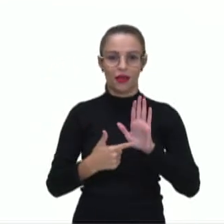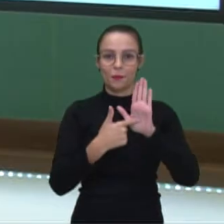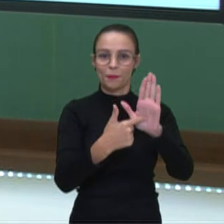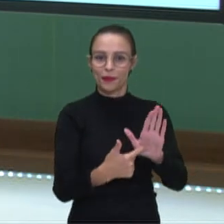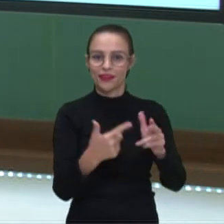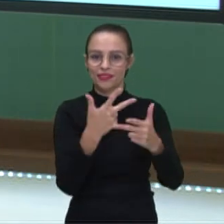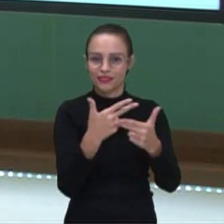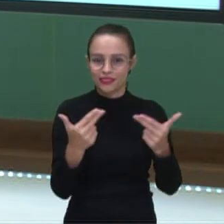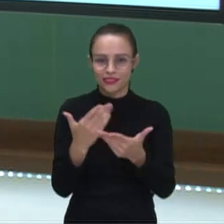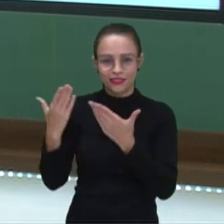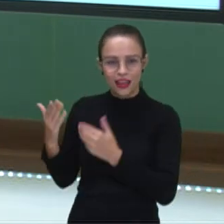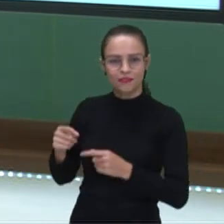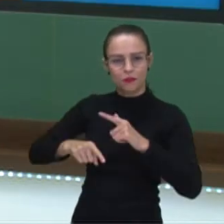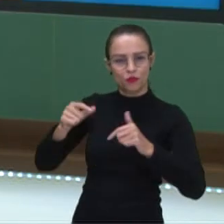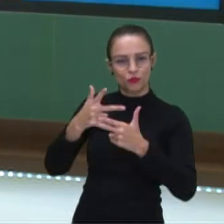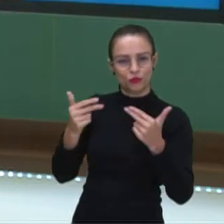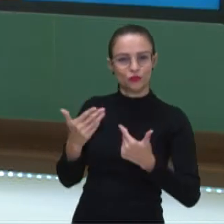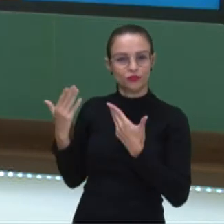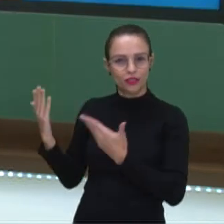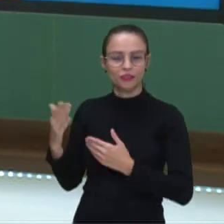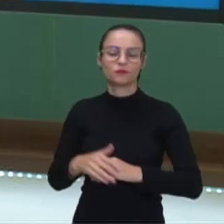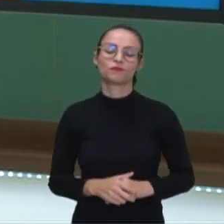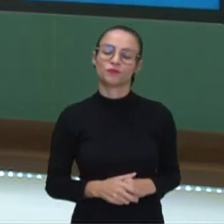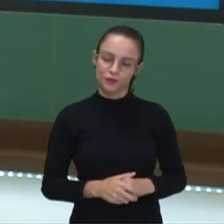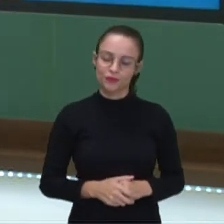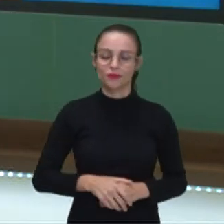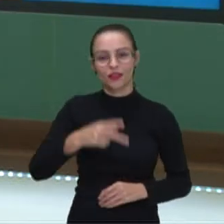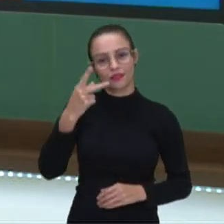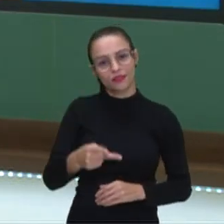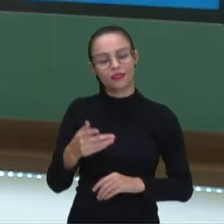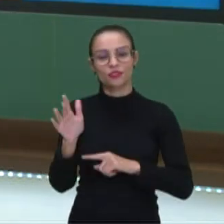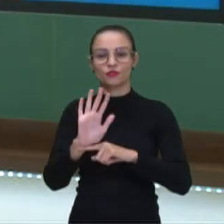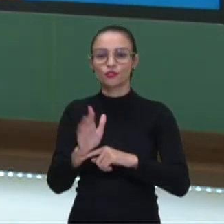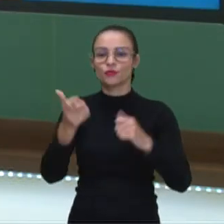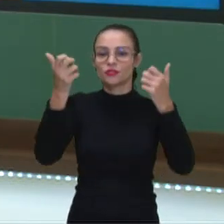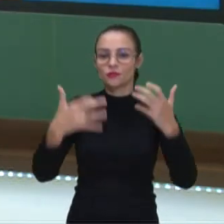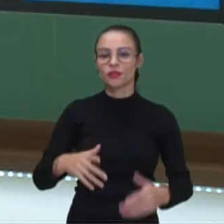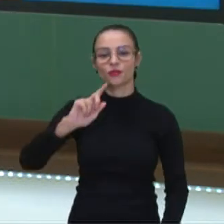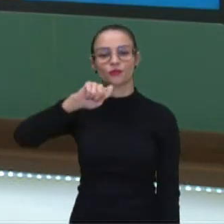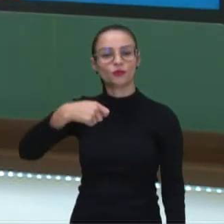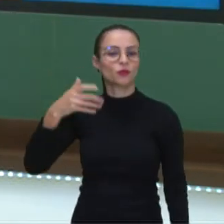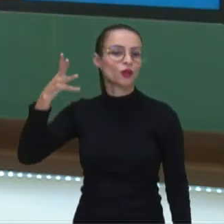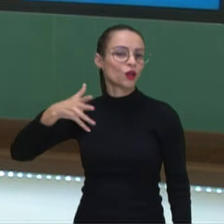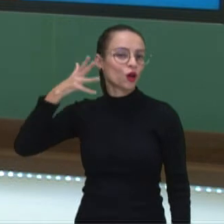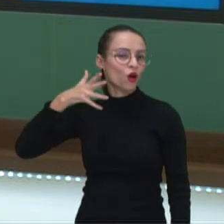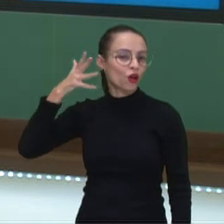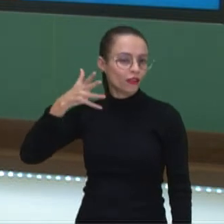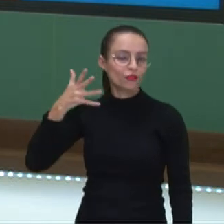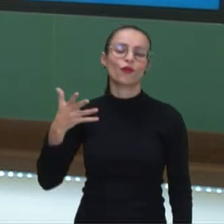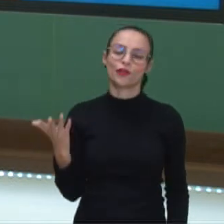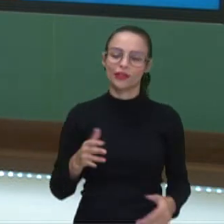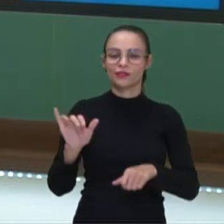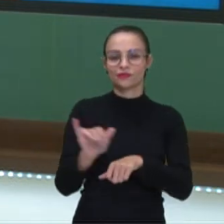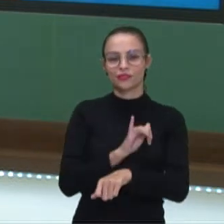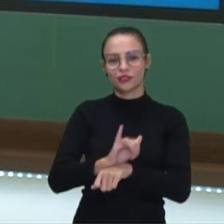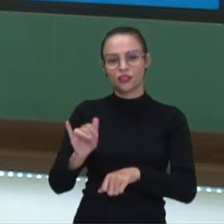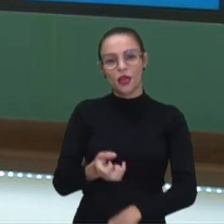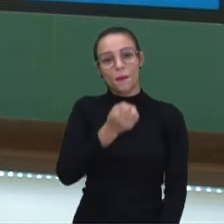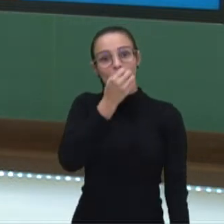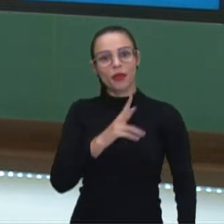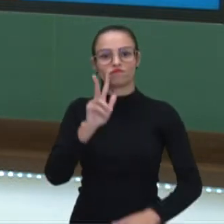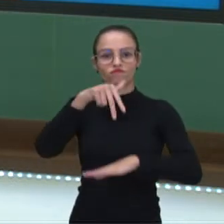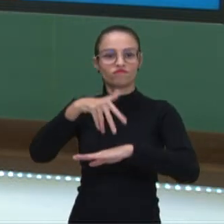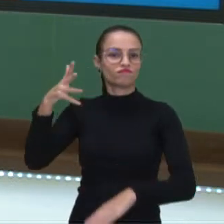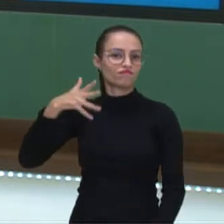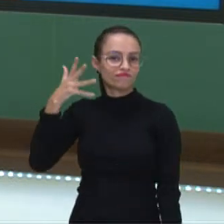Califórnia. Pessoal, nesse vídeo, nós falamos sobre oratória e retórica, estratégias para falar